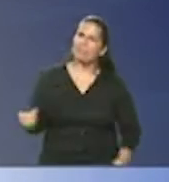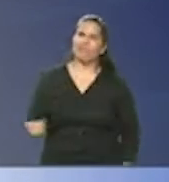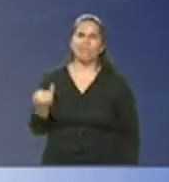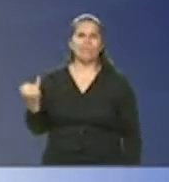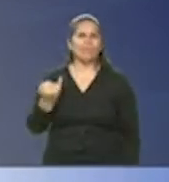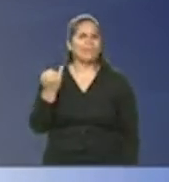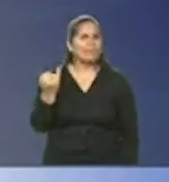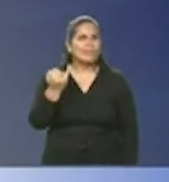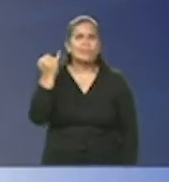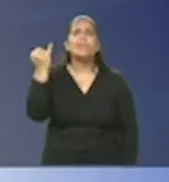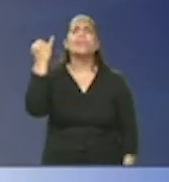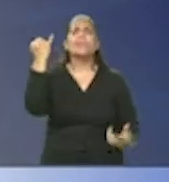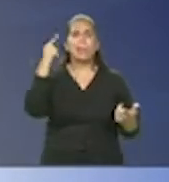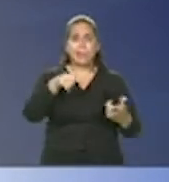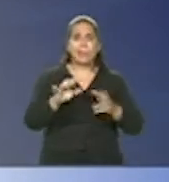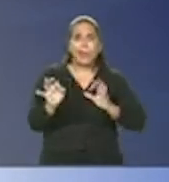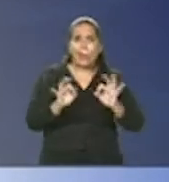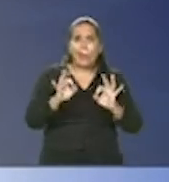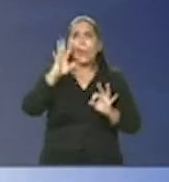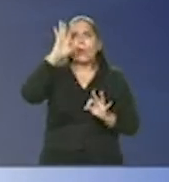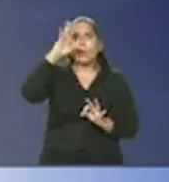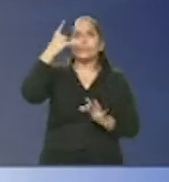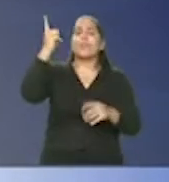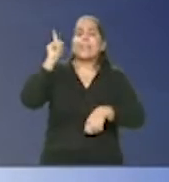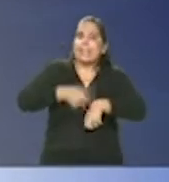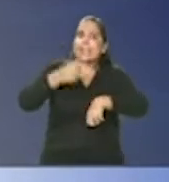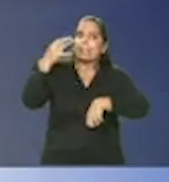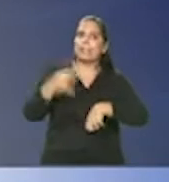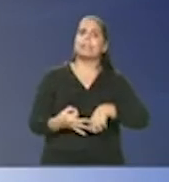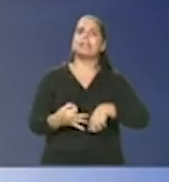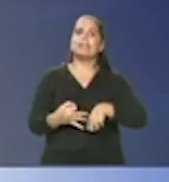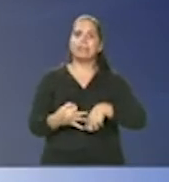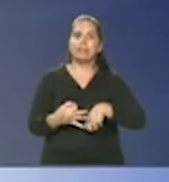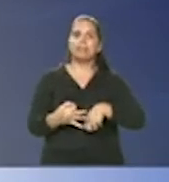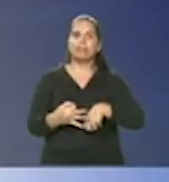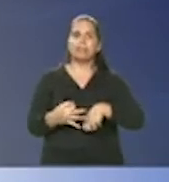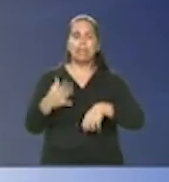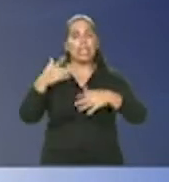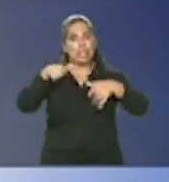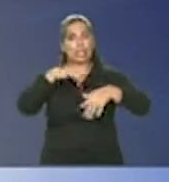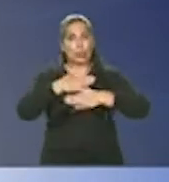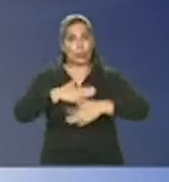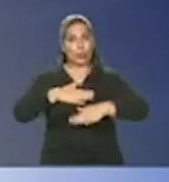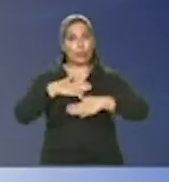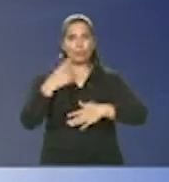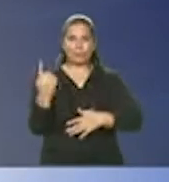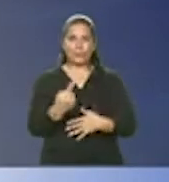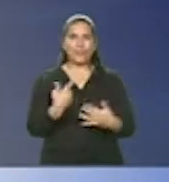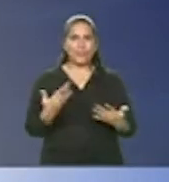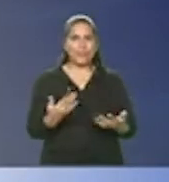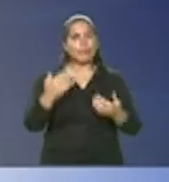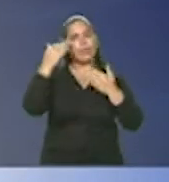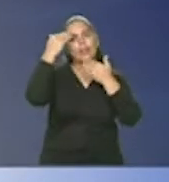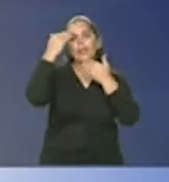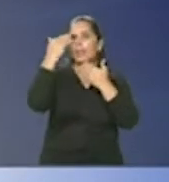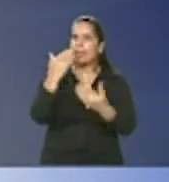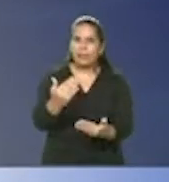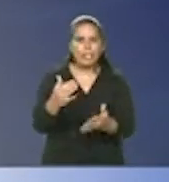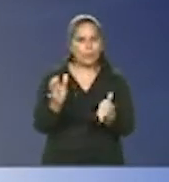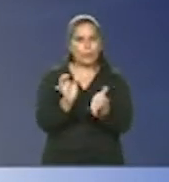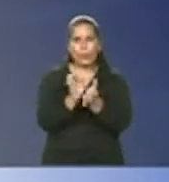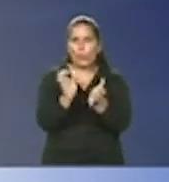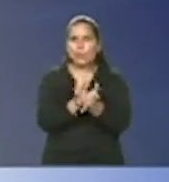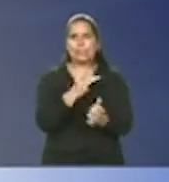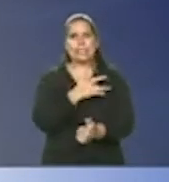importantíssimas essas medidas tomadas na hora certa para dar tranquilidade a todos nós então eu agradeço muito a nossa equipe de